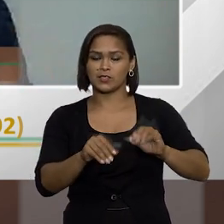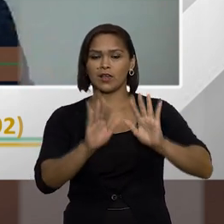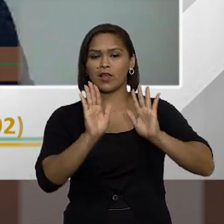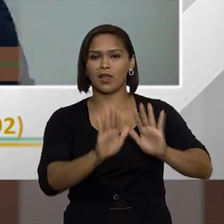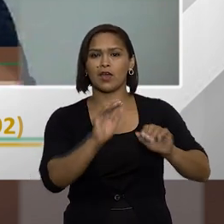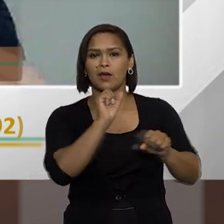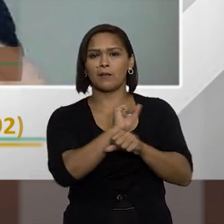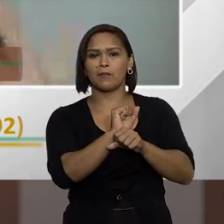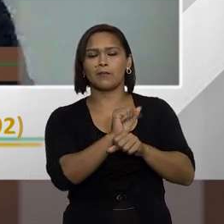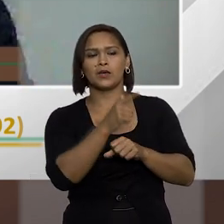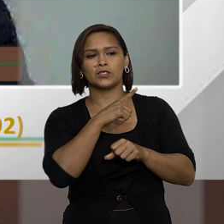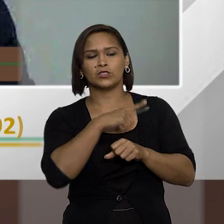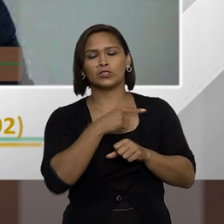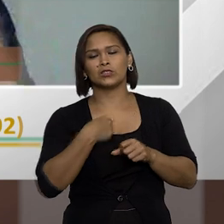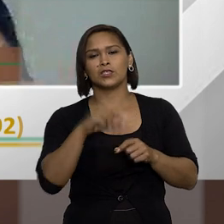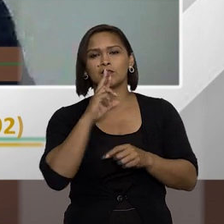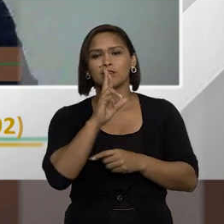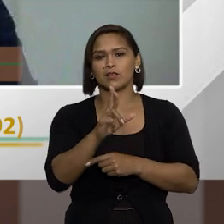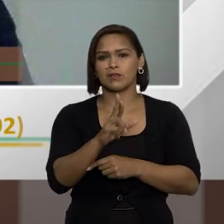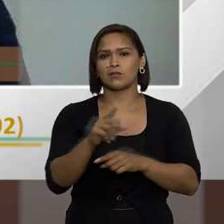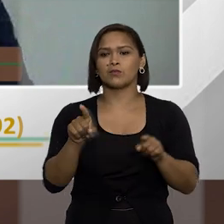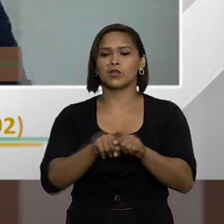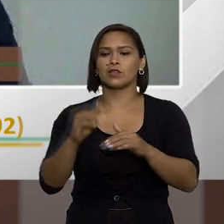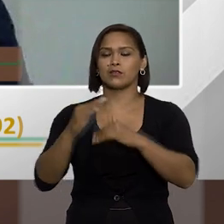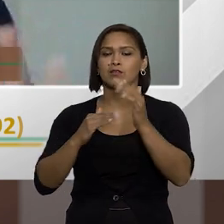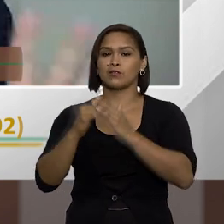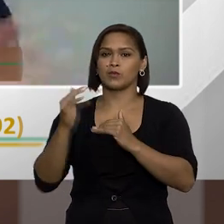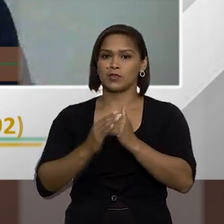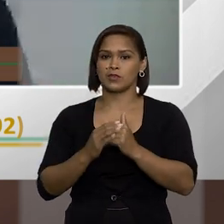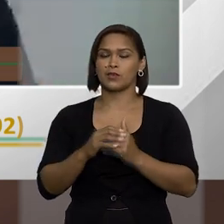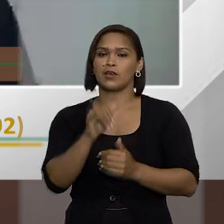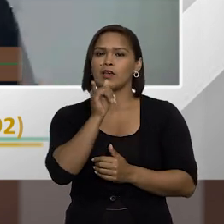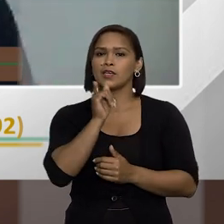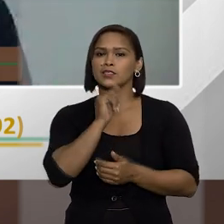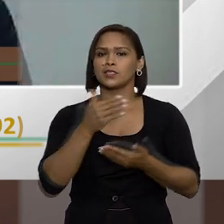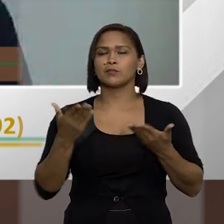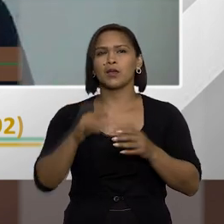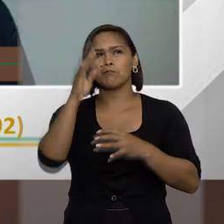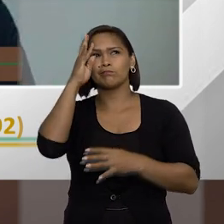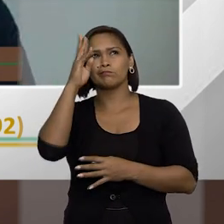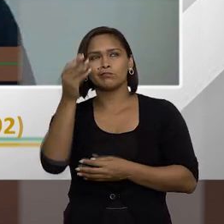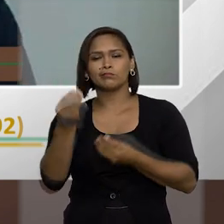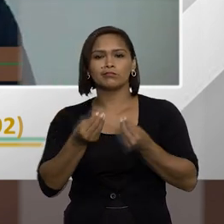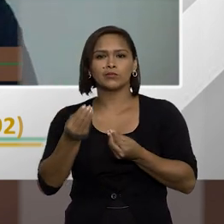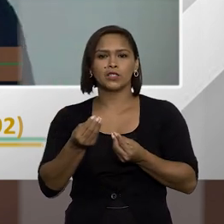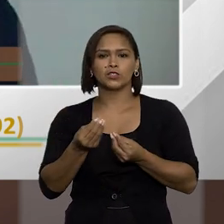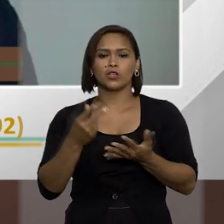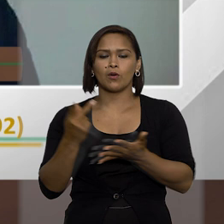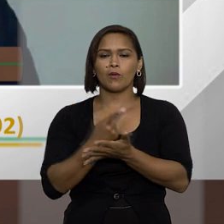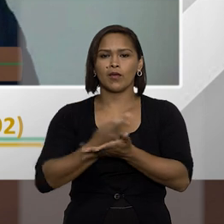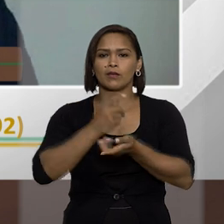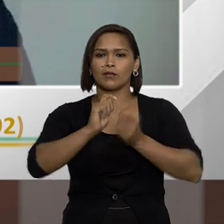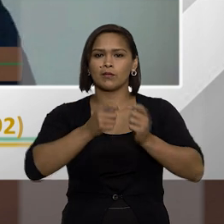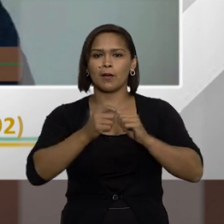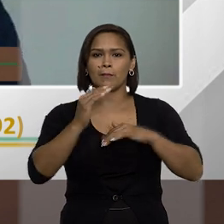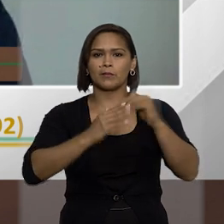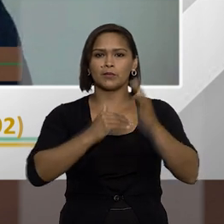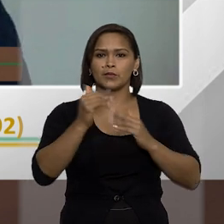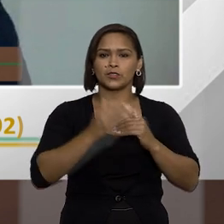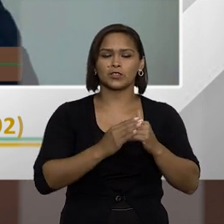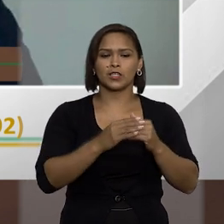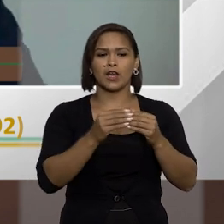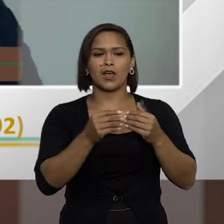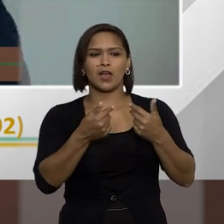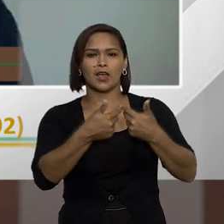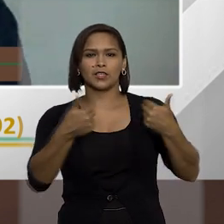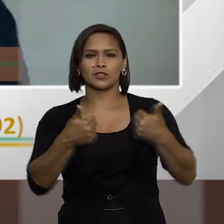deixaria de ter essa prerrogativa de deter essa competência então por exemplo se a gente imagina um ato de improbidade praticado em